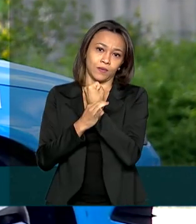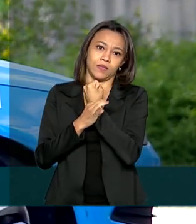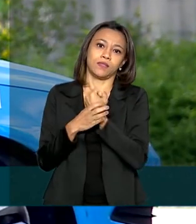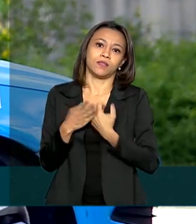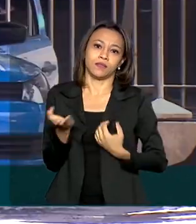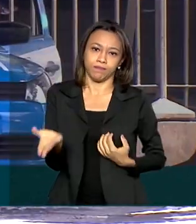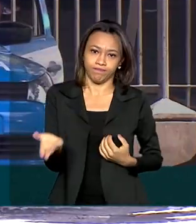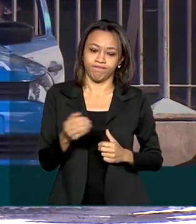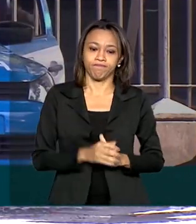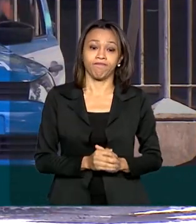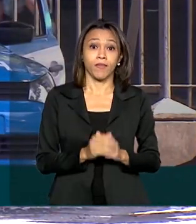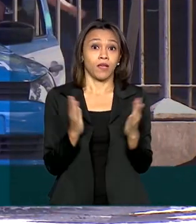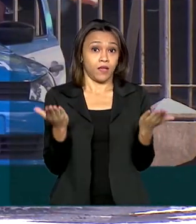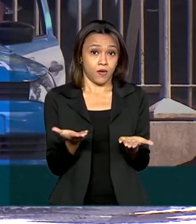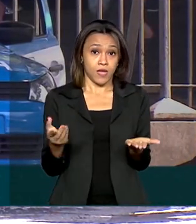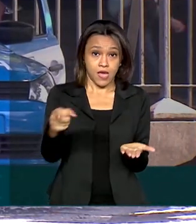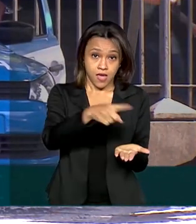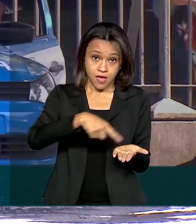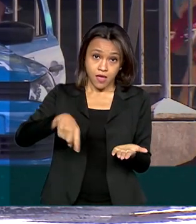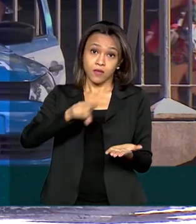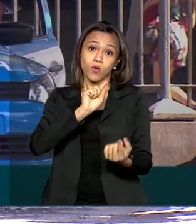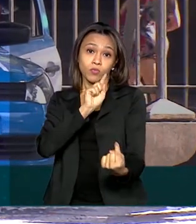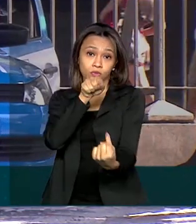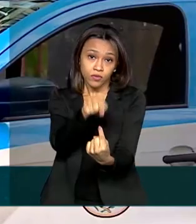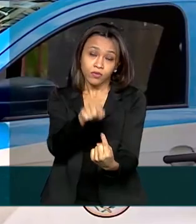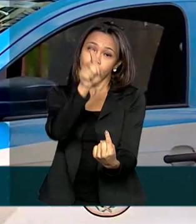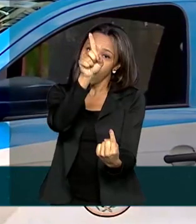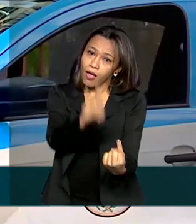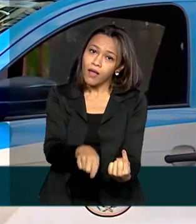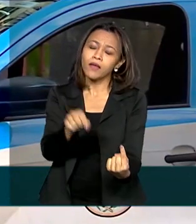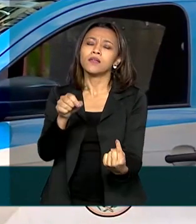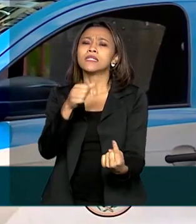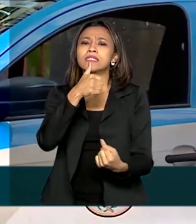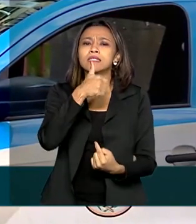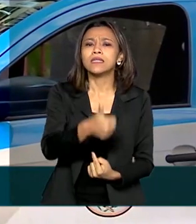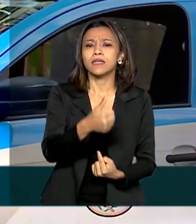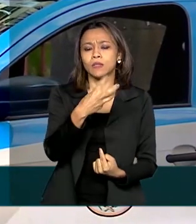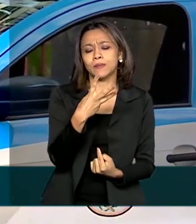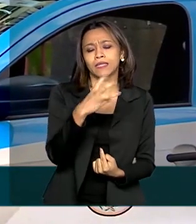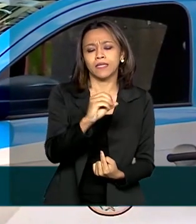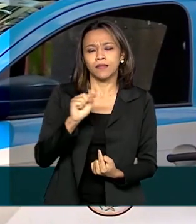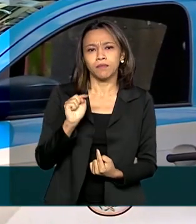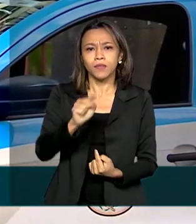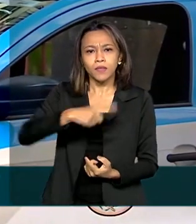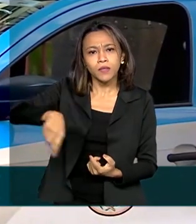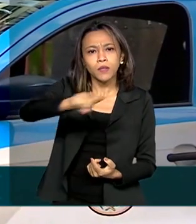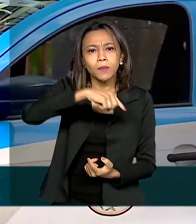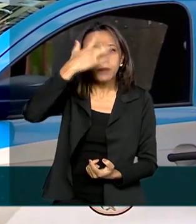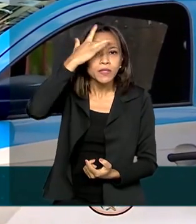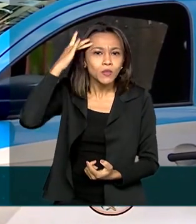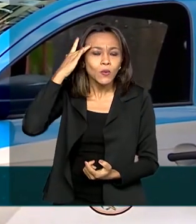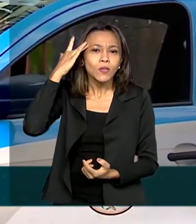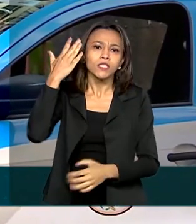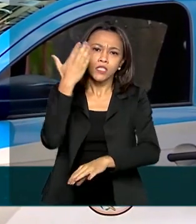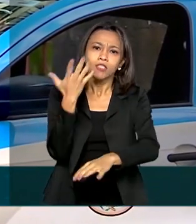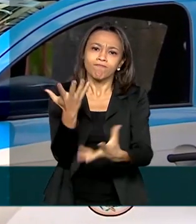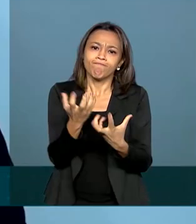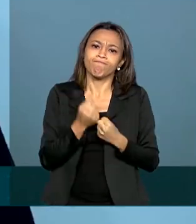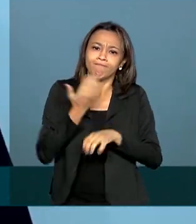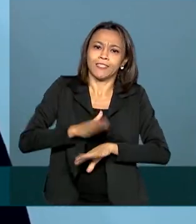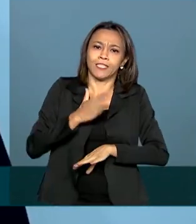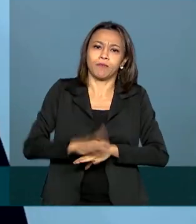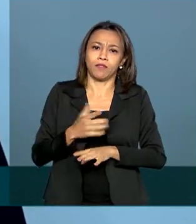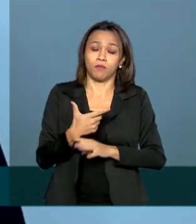Pública. Agora, a meta é chegar a 130 mil agentes capacitados em 2020.